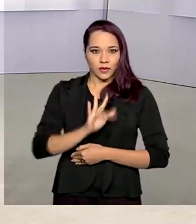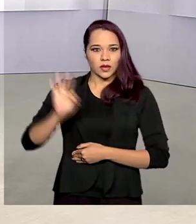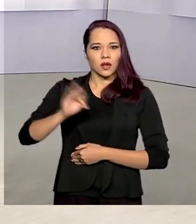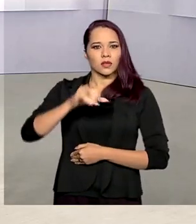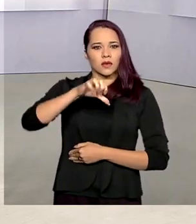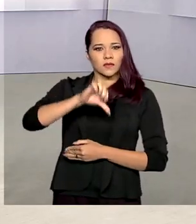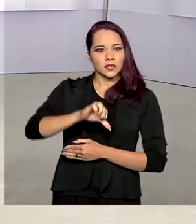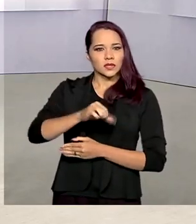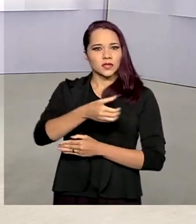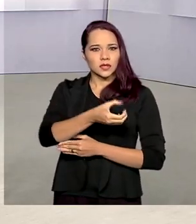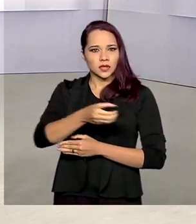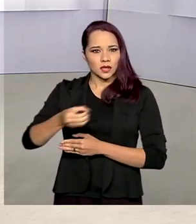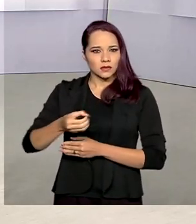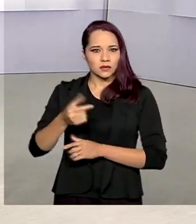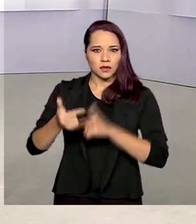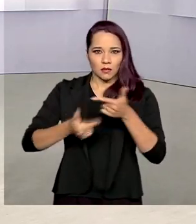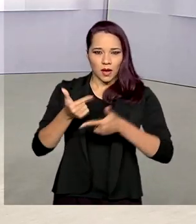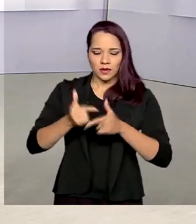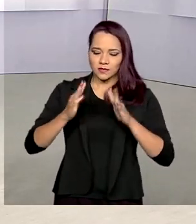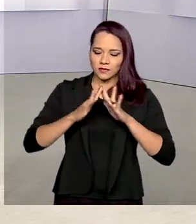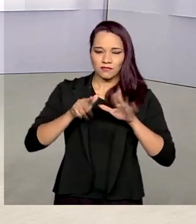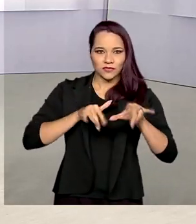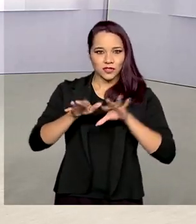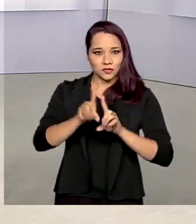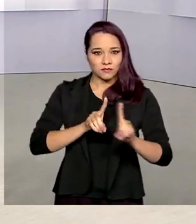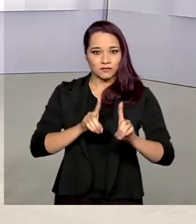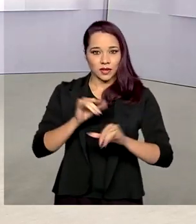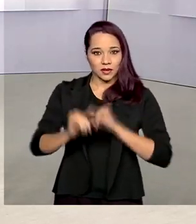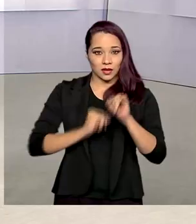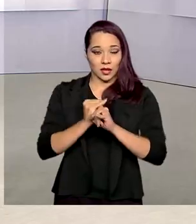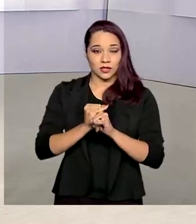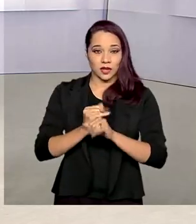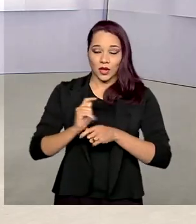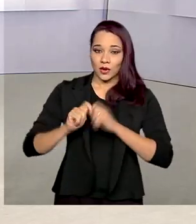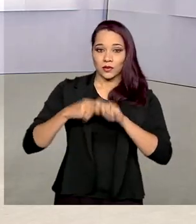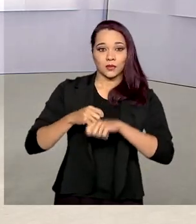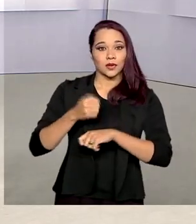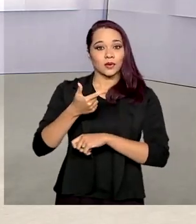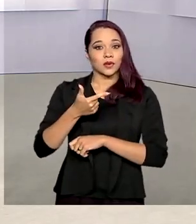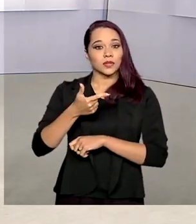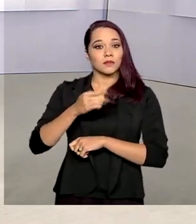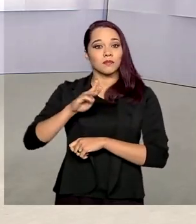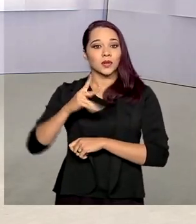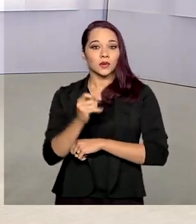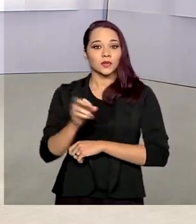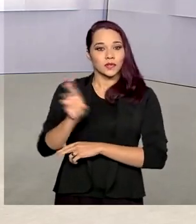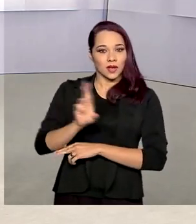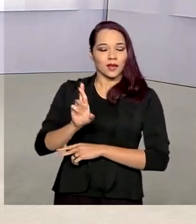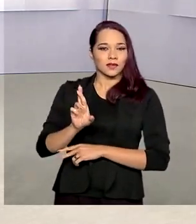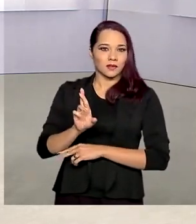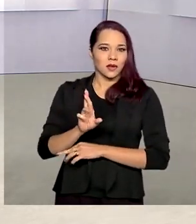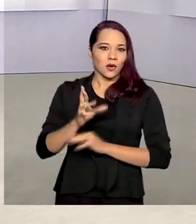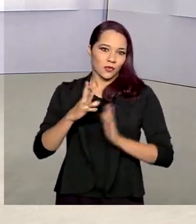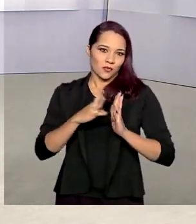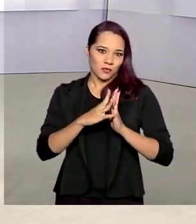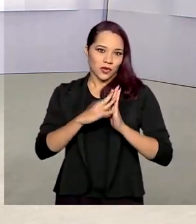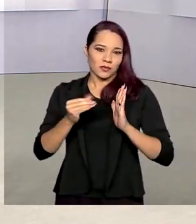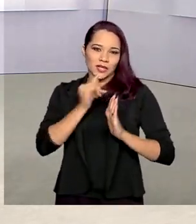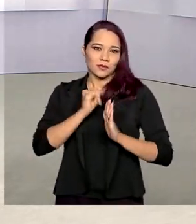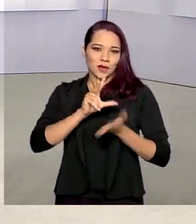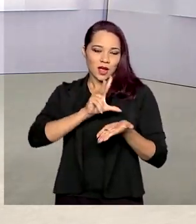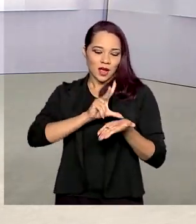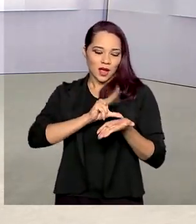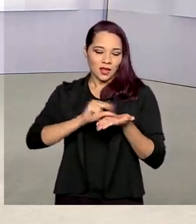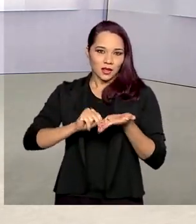900 serviços digitalizados, uma economia de 2 bilhões de reais para os cofres públicos. Um exemplo disso é a carteira de